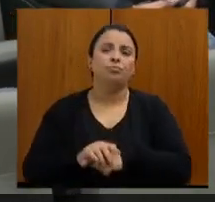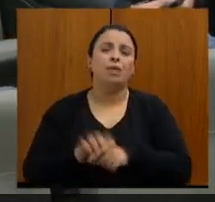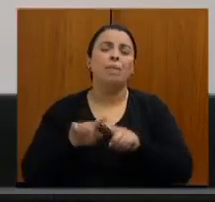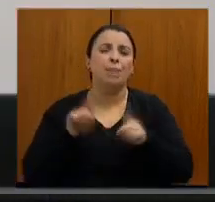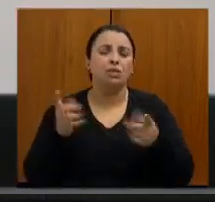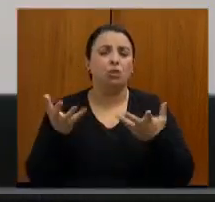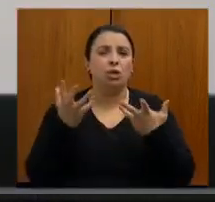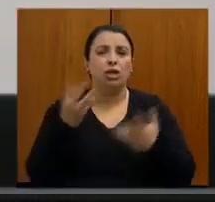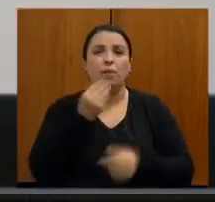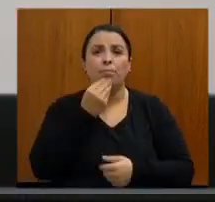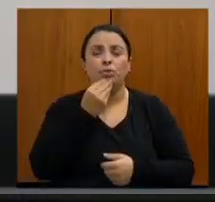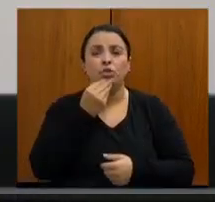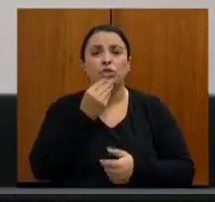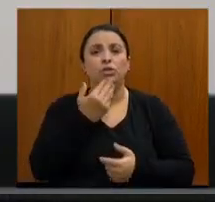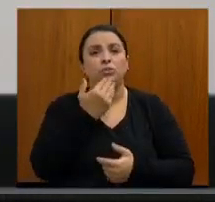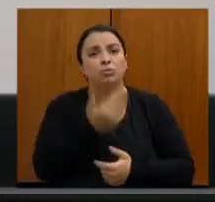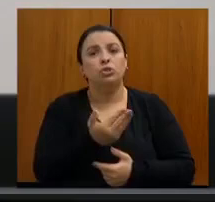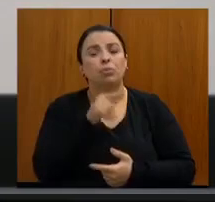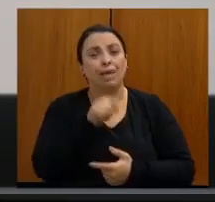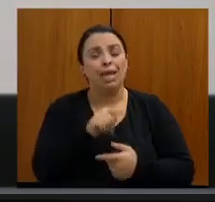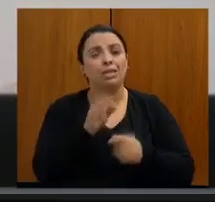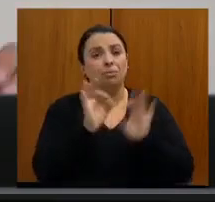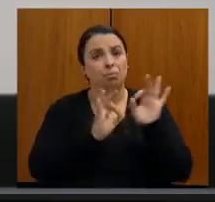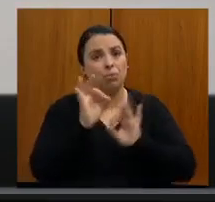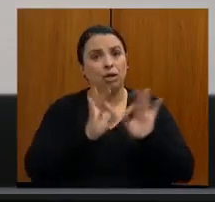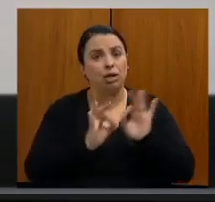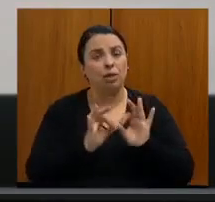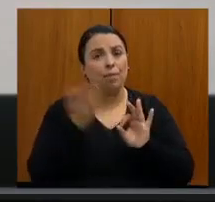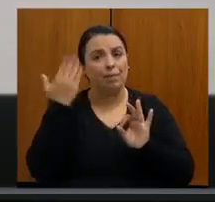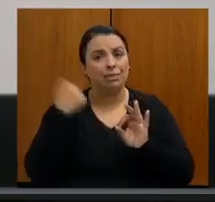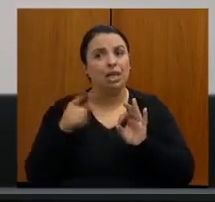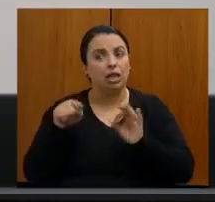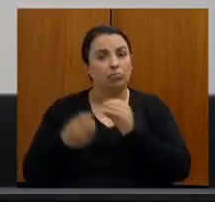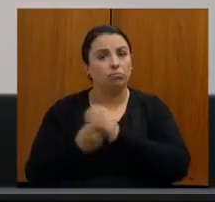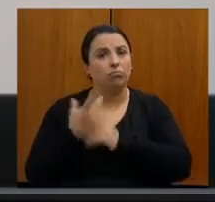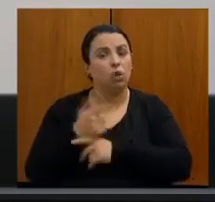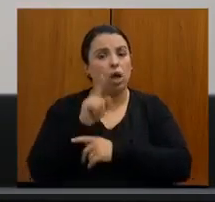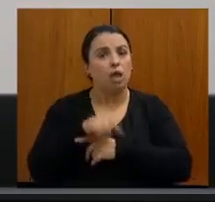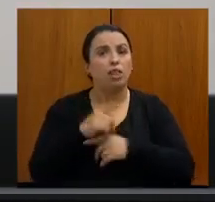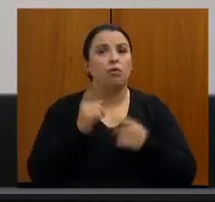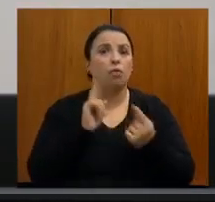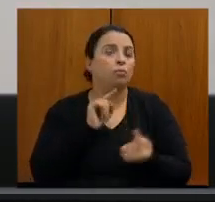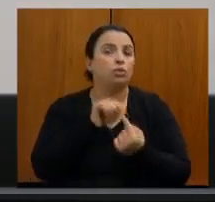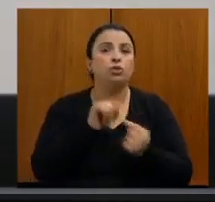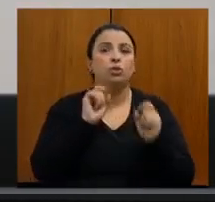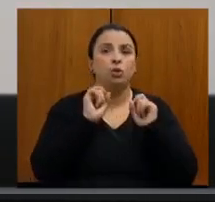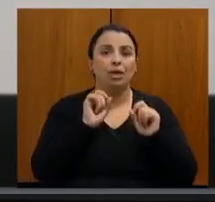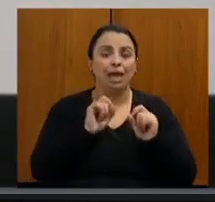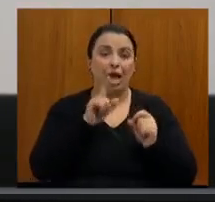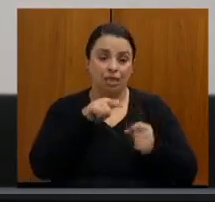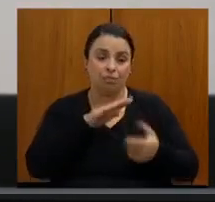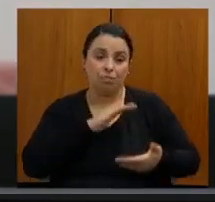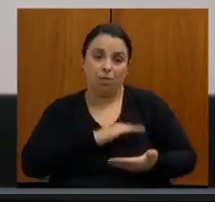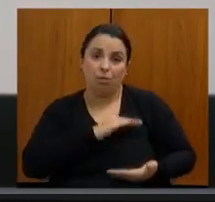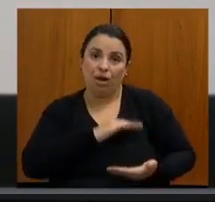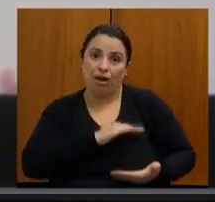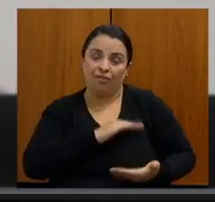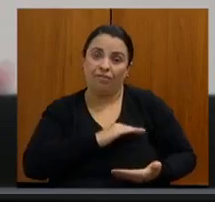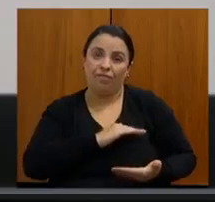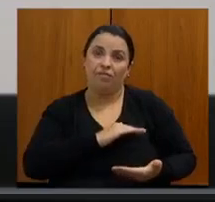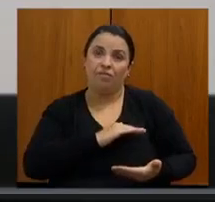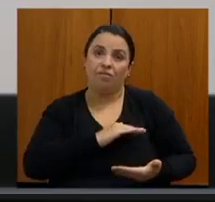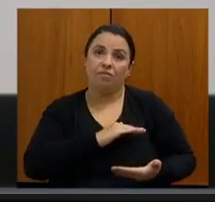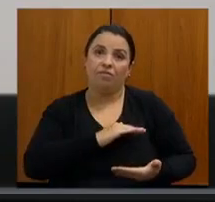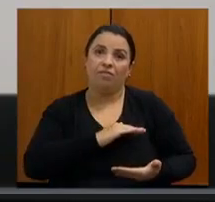Mas eu gostaria aqui de dizer que esse programa, quando foi criado, a intenção era as mamografias cobrir